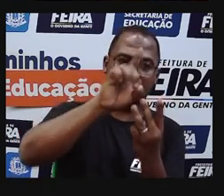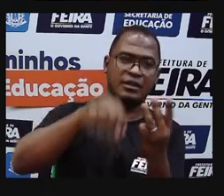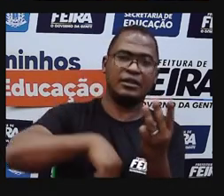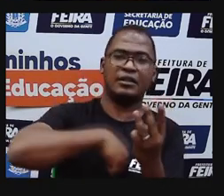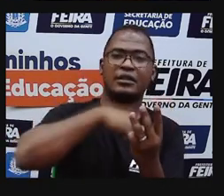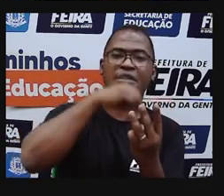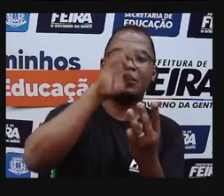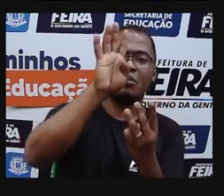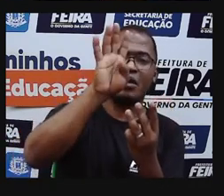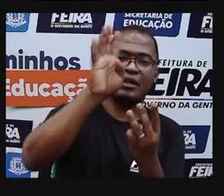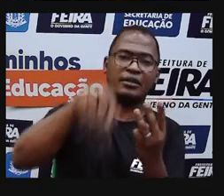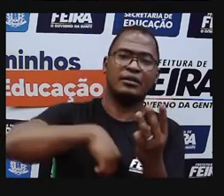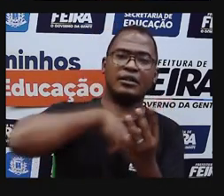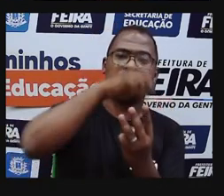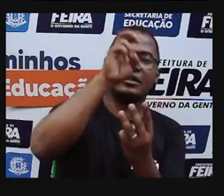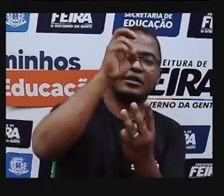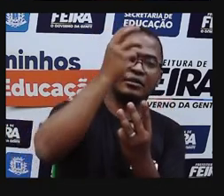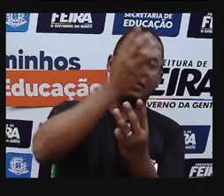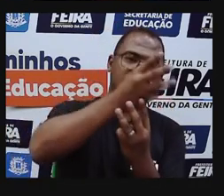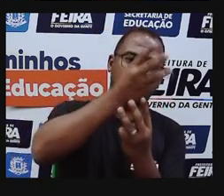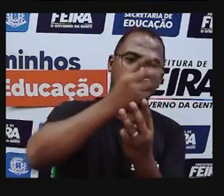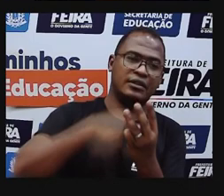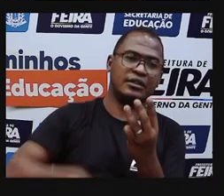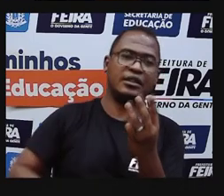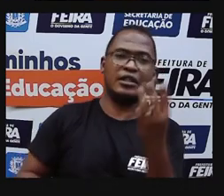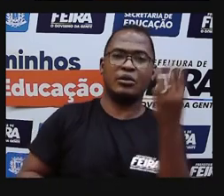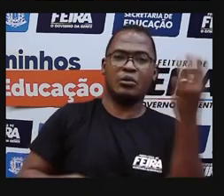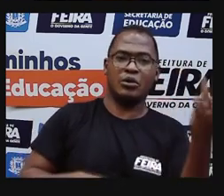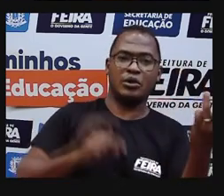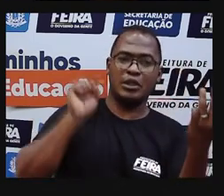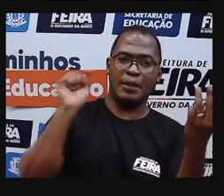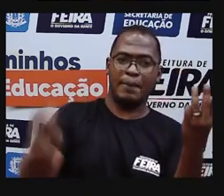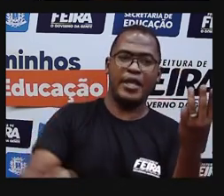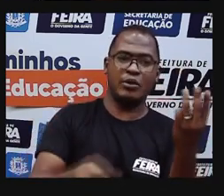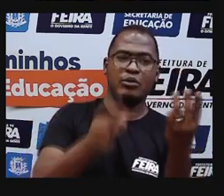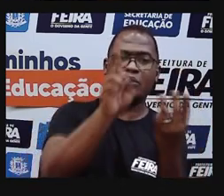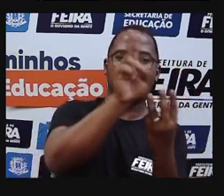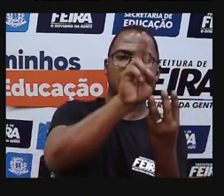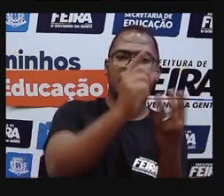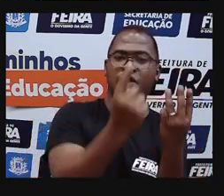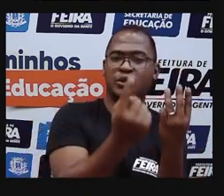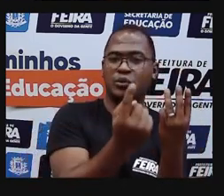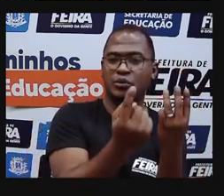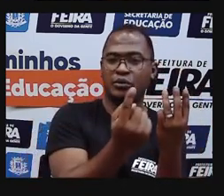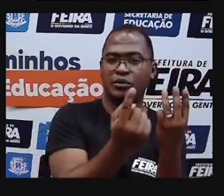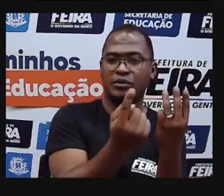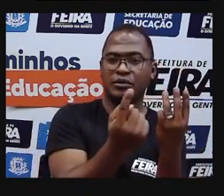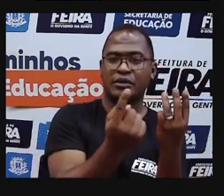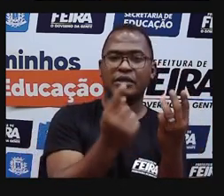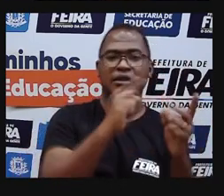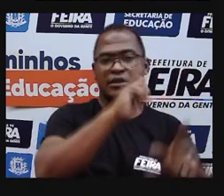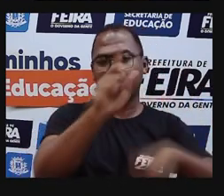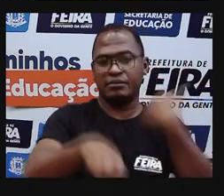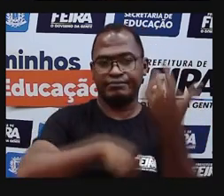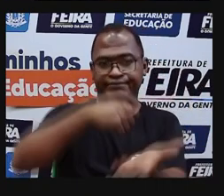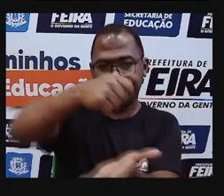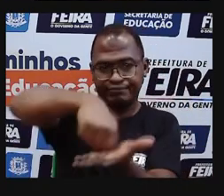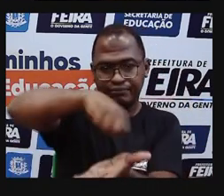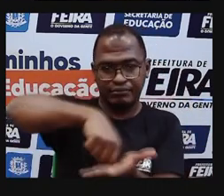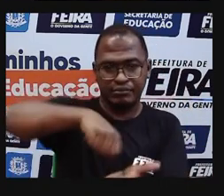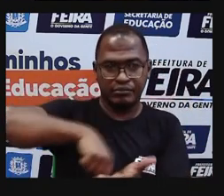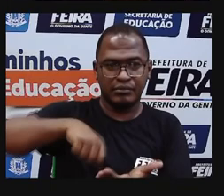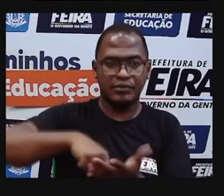unidade de milhar. Então vocês vão decompor no caderno de vocês, no caderno não, na folha que vocês vão receber, né? Da